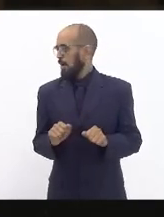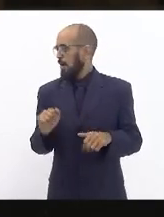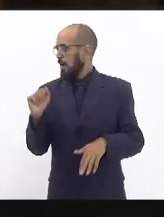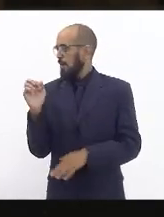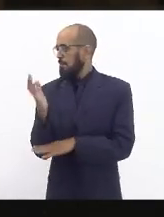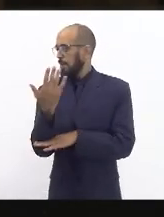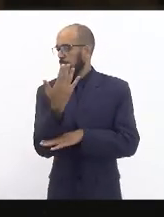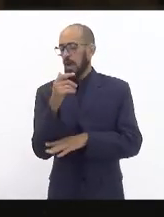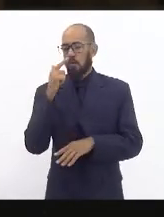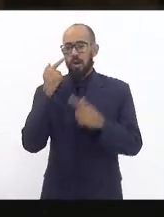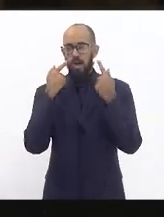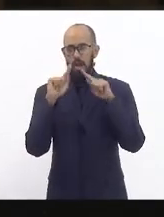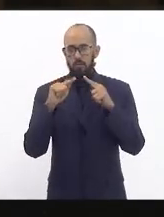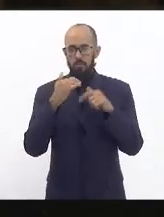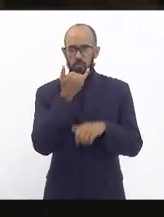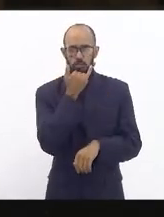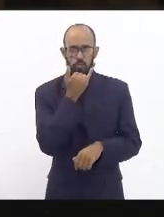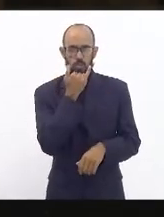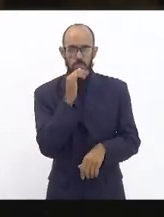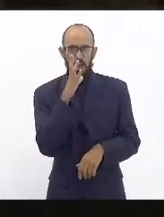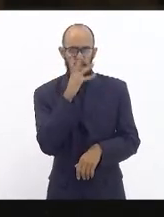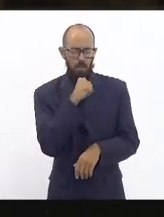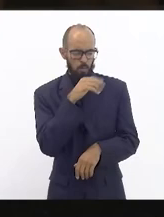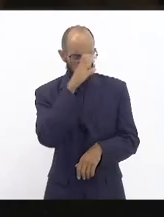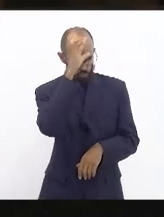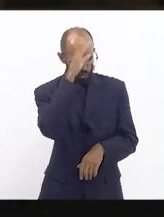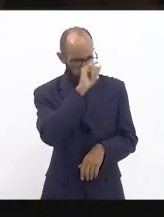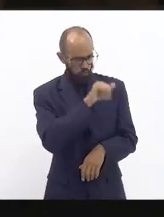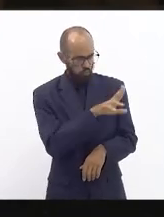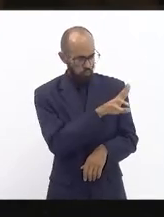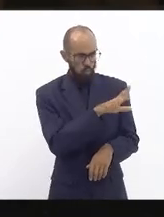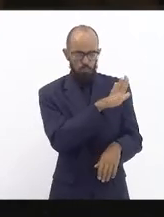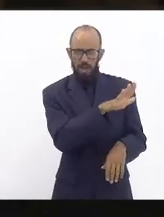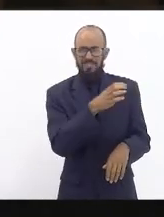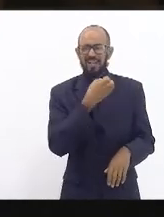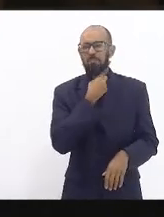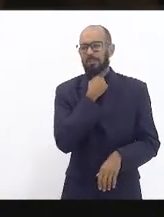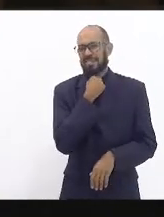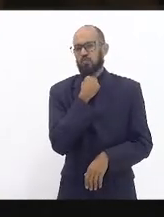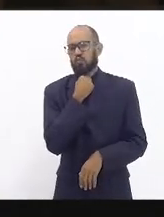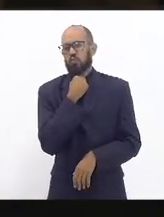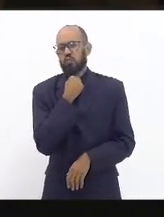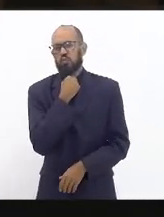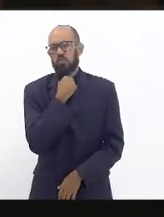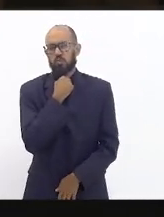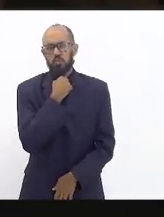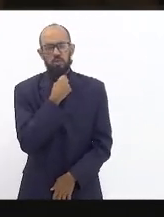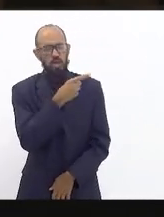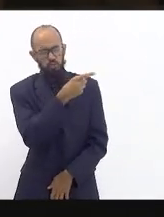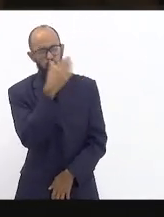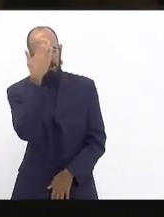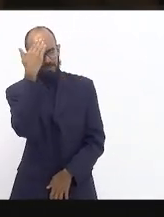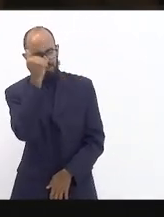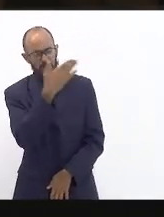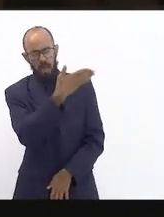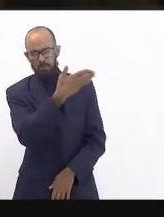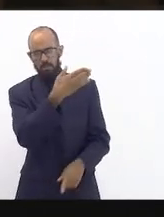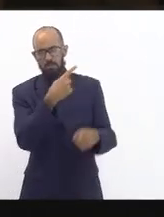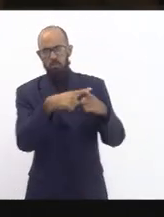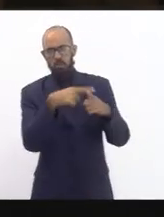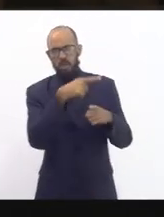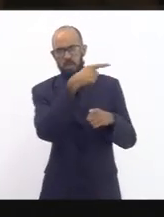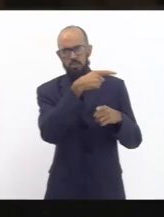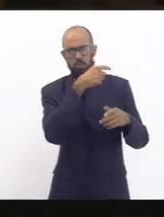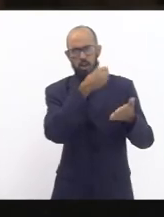acontecer na nossa região desculpa aí pela demora viu Tia Ju mas está engasgado aqui e a senhora sabe o que eu estou falando a senhora luta pela marisqueira